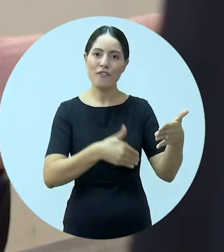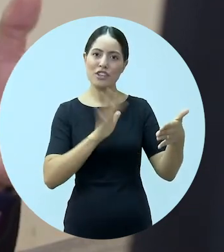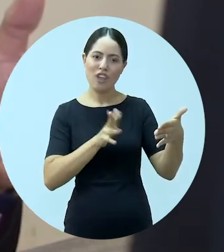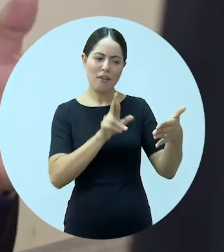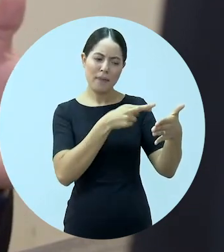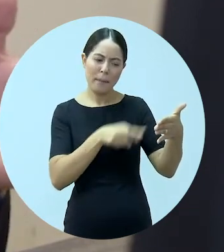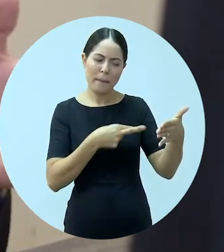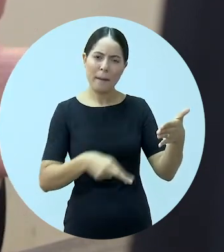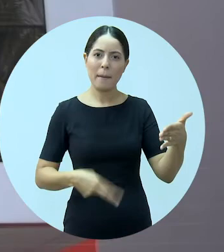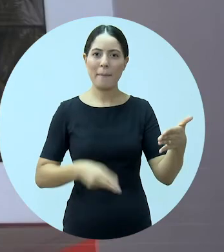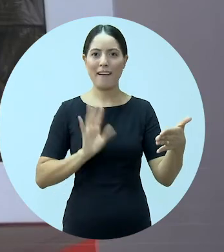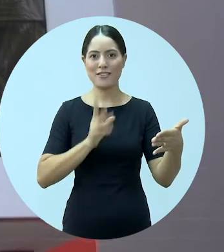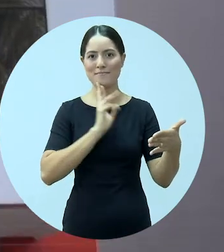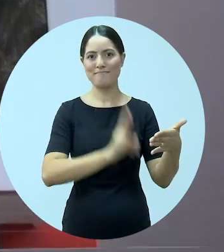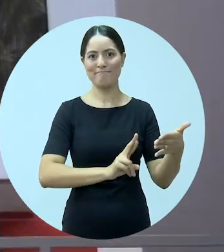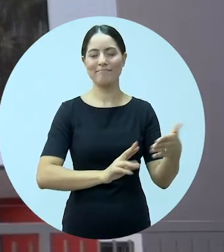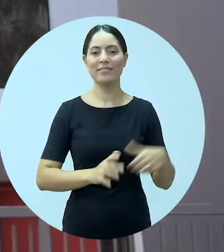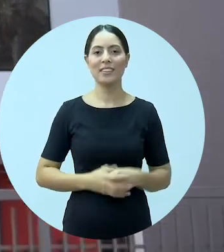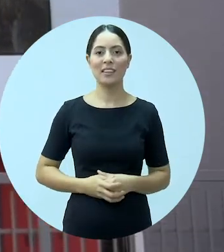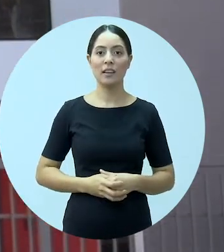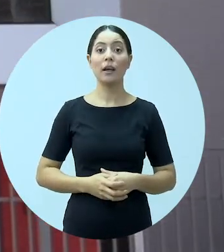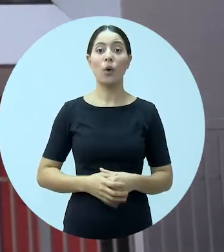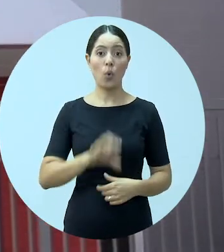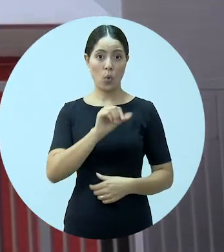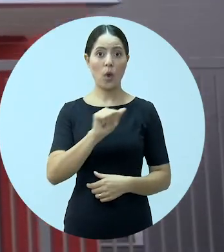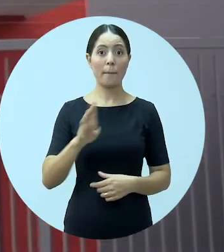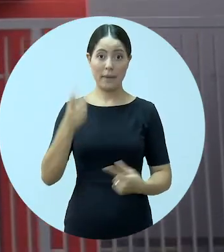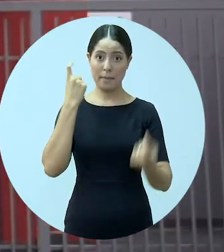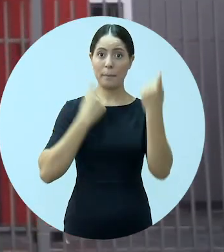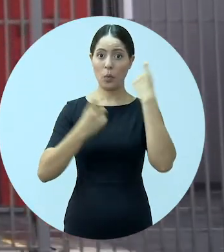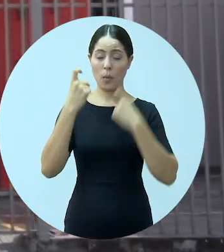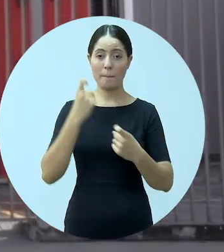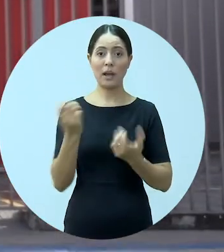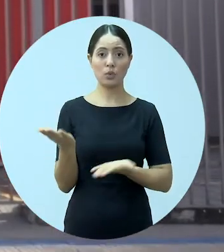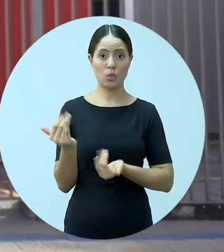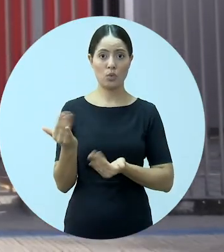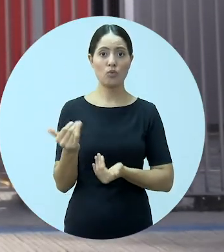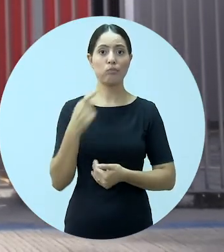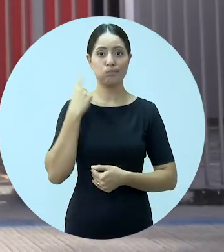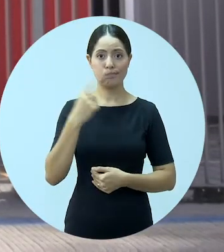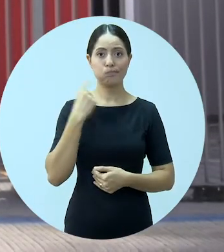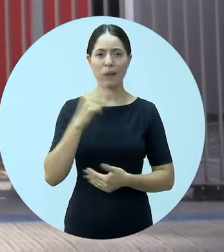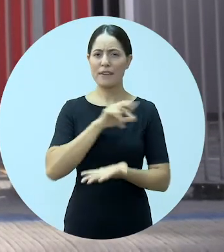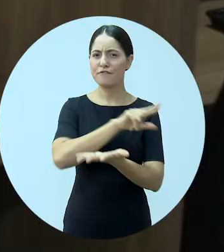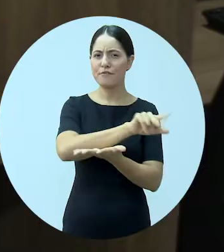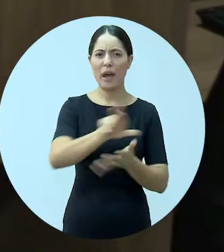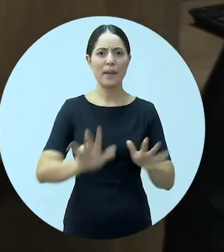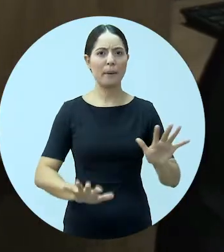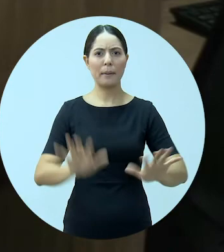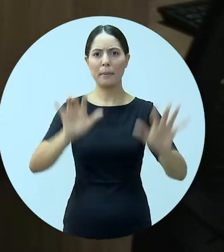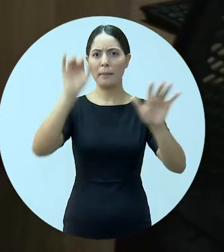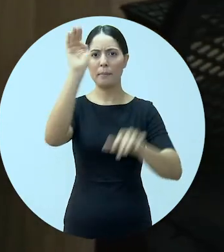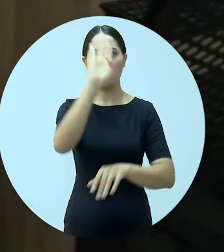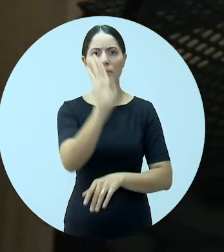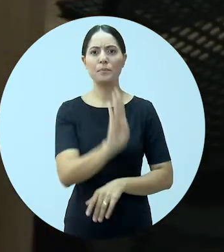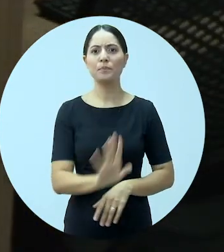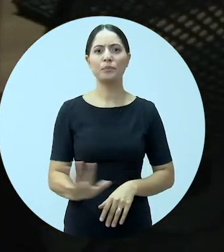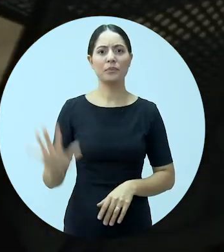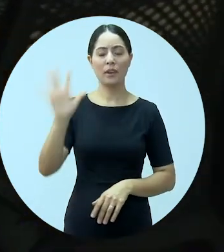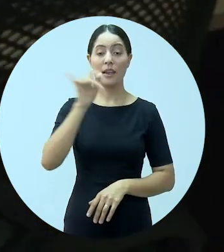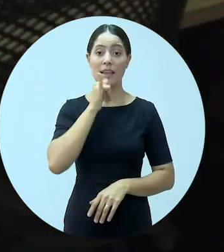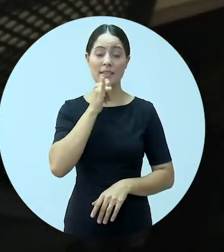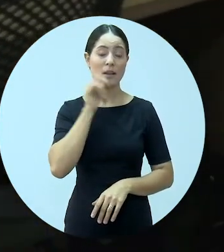um rato de resolver. O sistema OAB é tão preocupado com a advocacia em início de carreira que várias